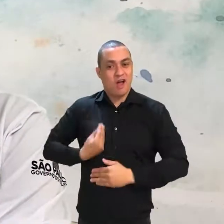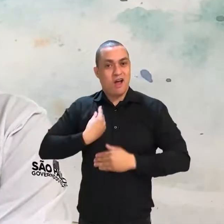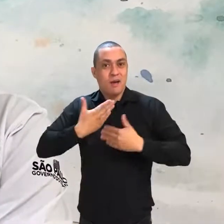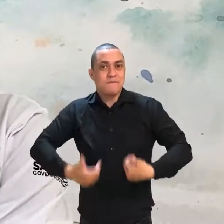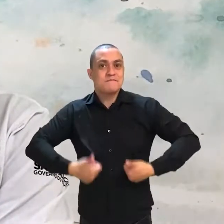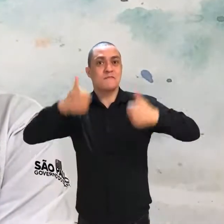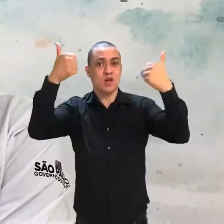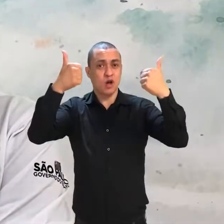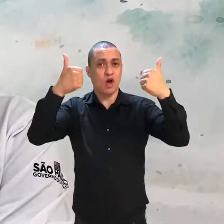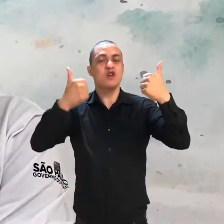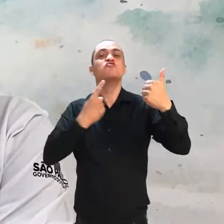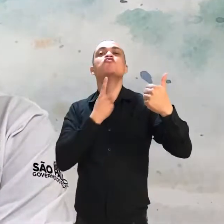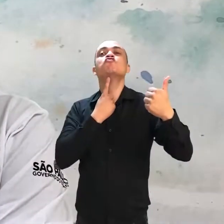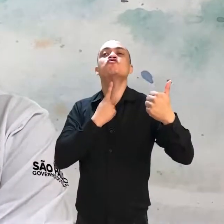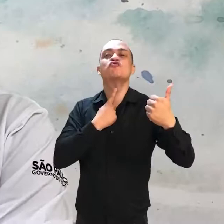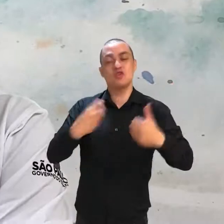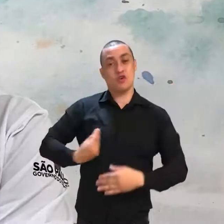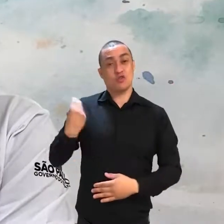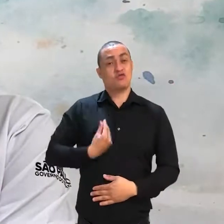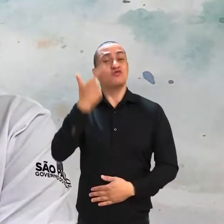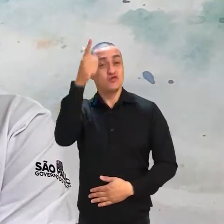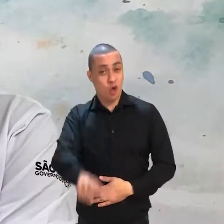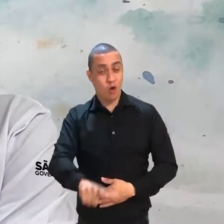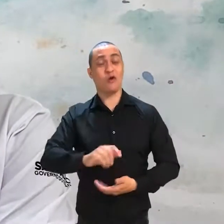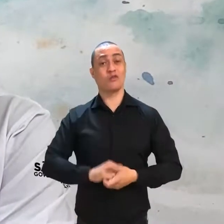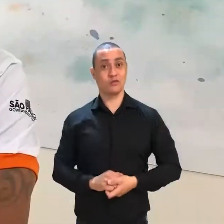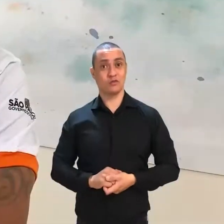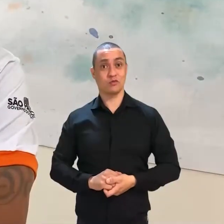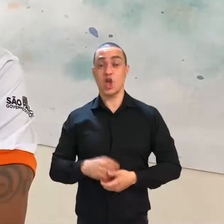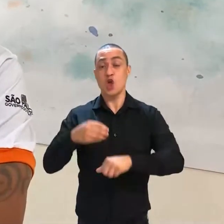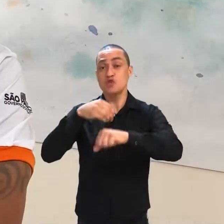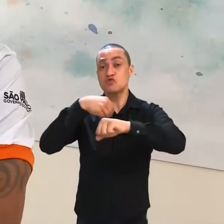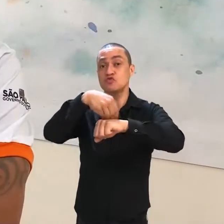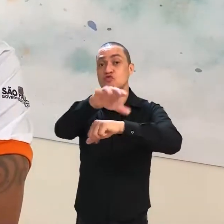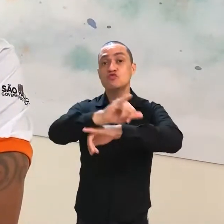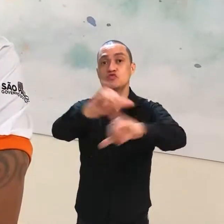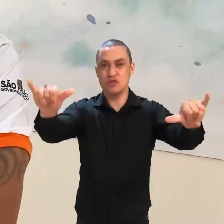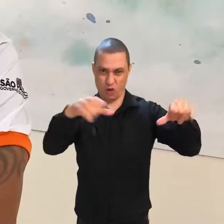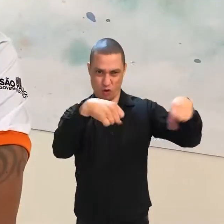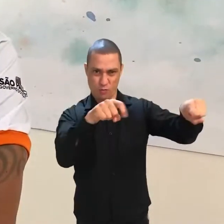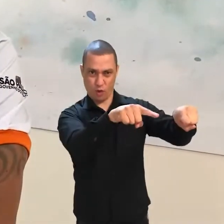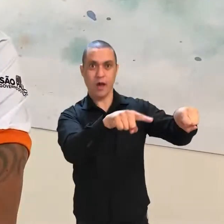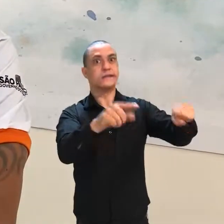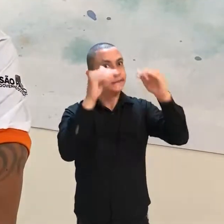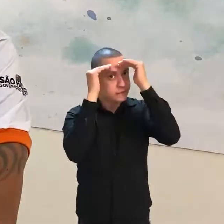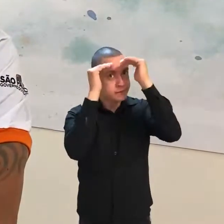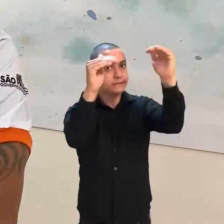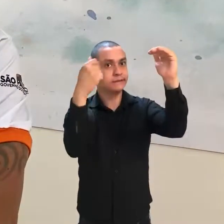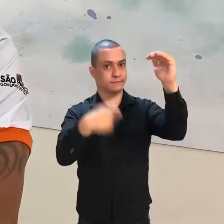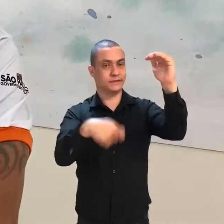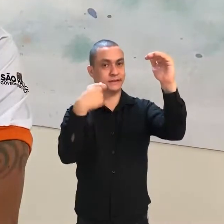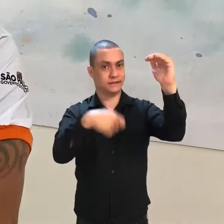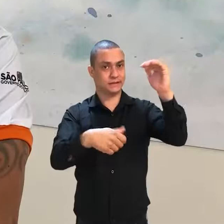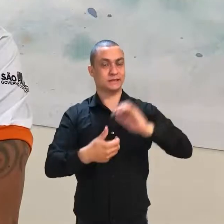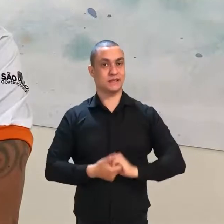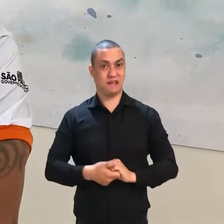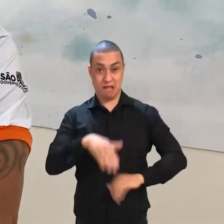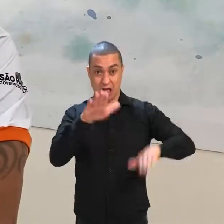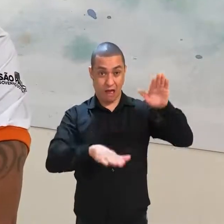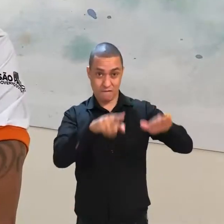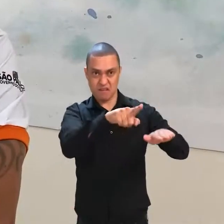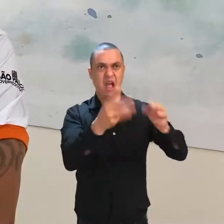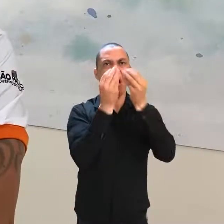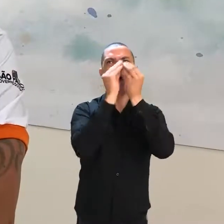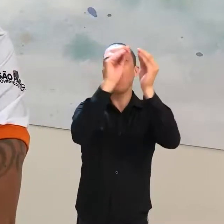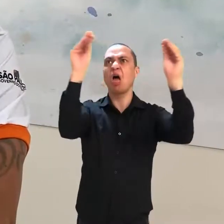hoje, que me deu força de vontade de viver de novo. É respeitar bastante os motoqueiros, que é